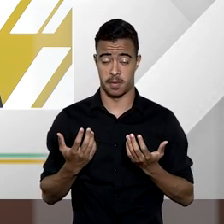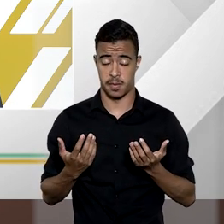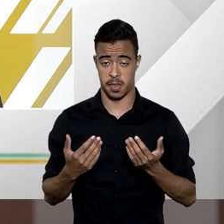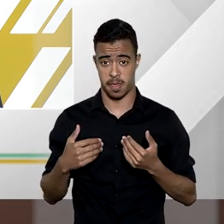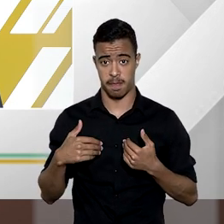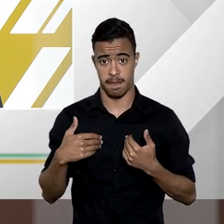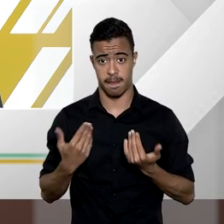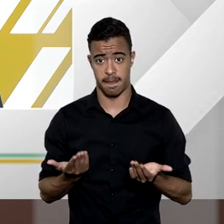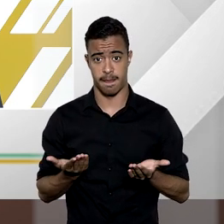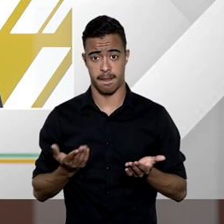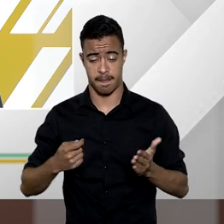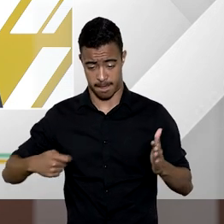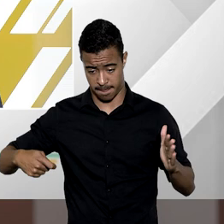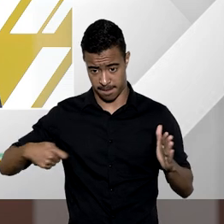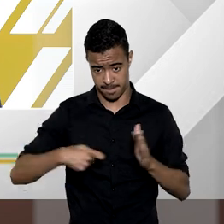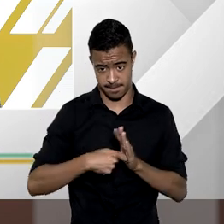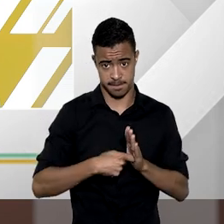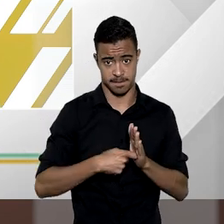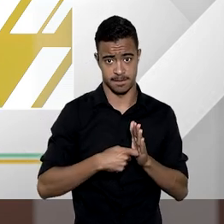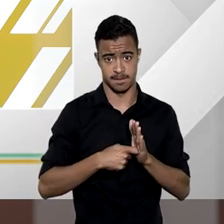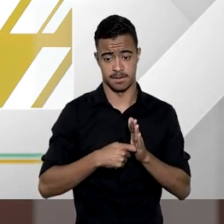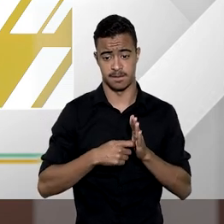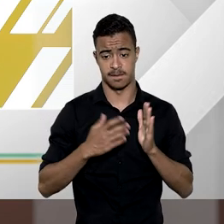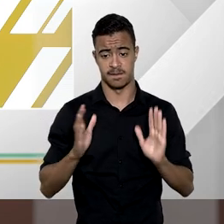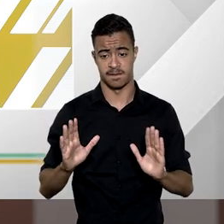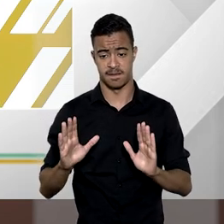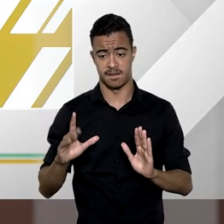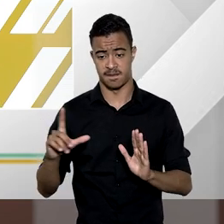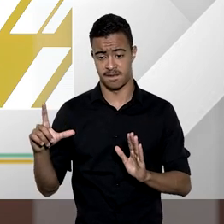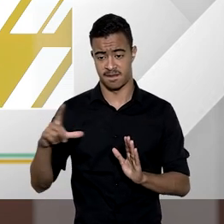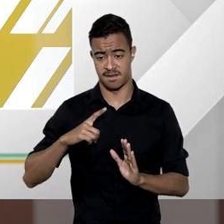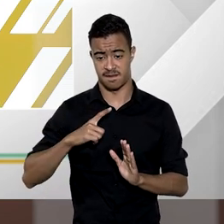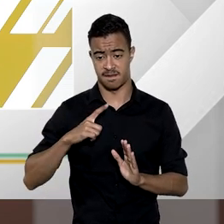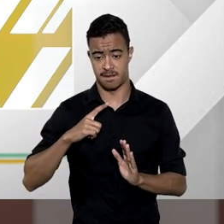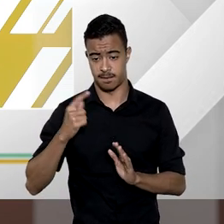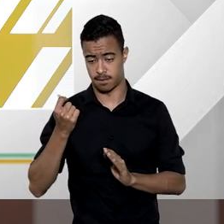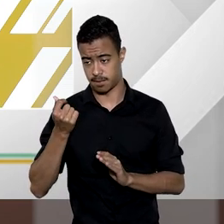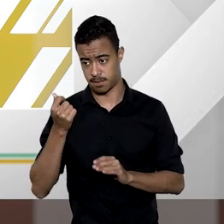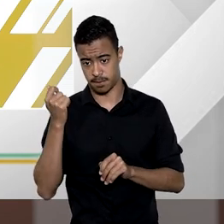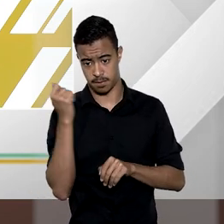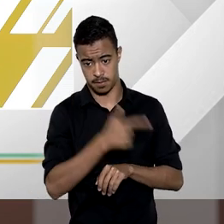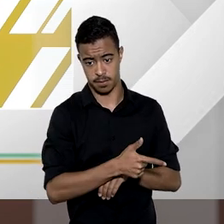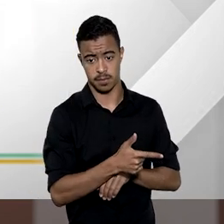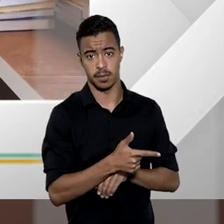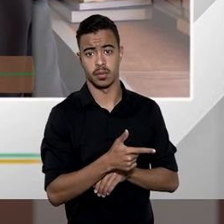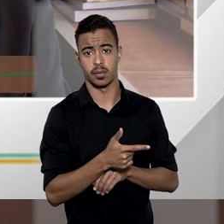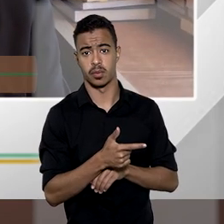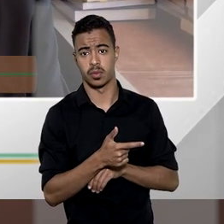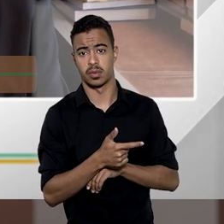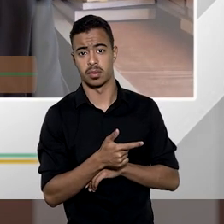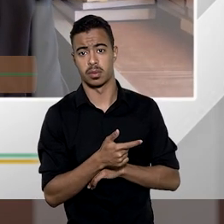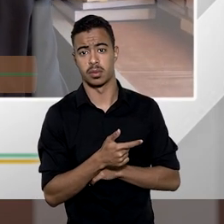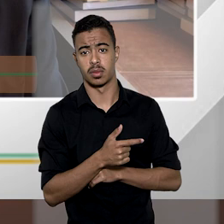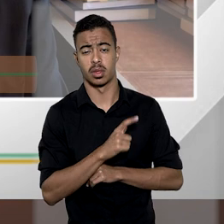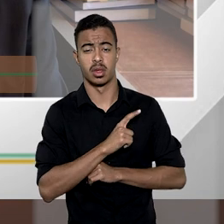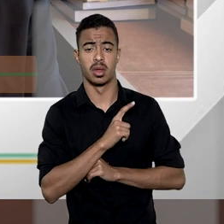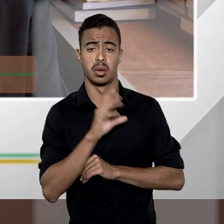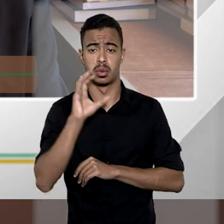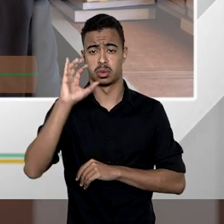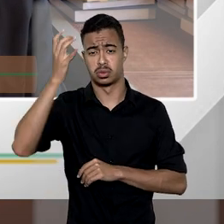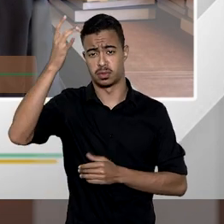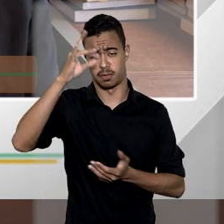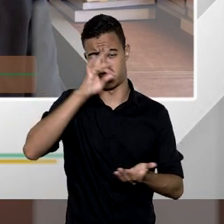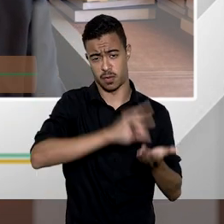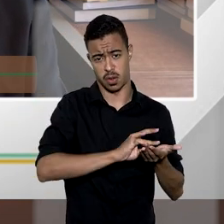lá aqui a ação a ação ela há de ser ajuizada porém já existe uma